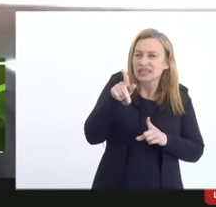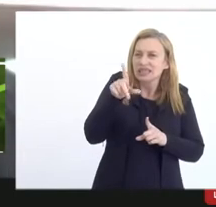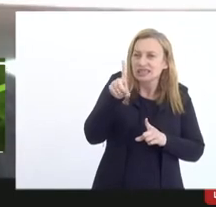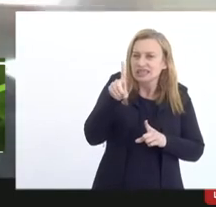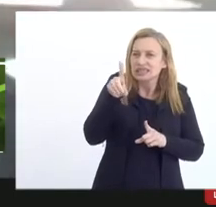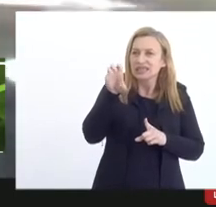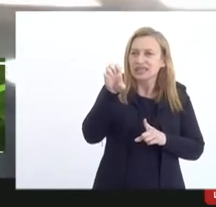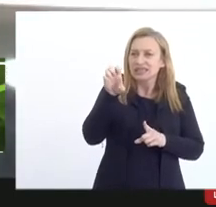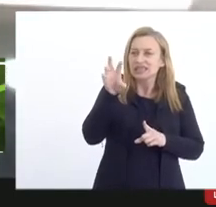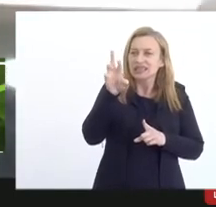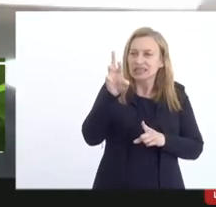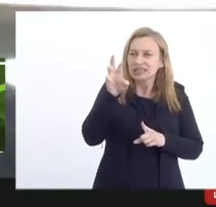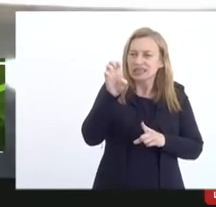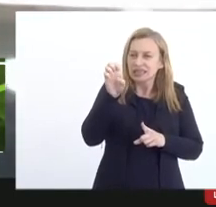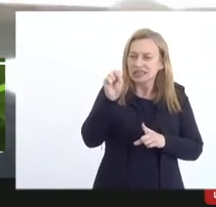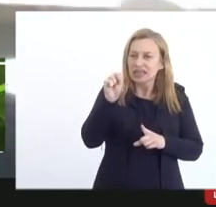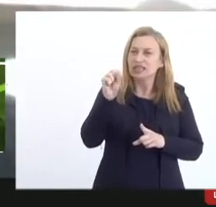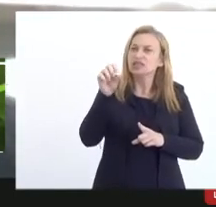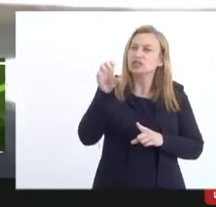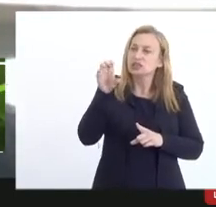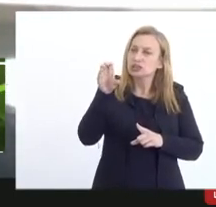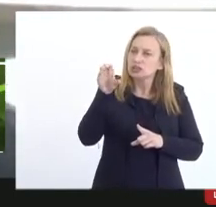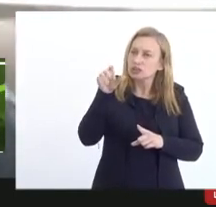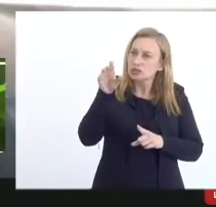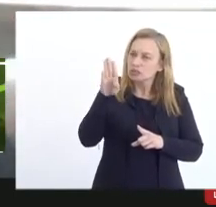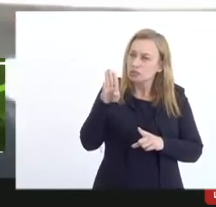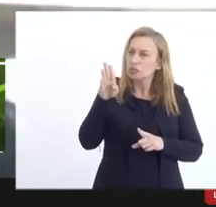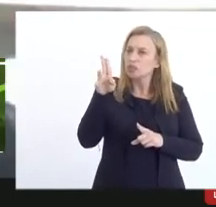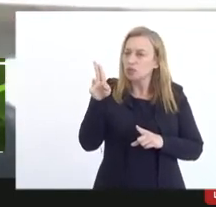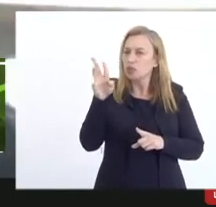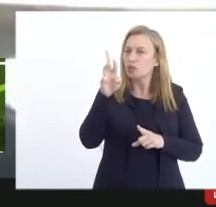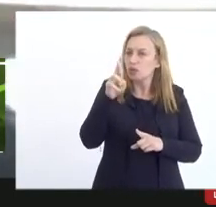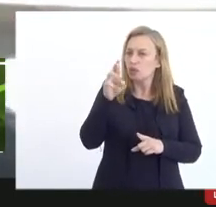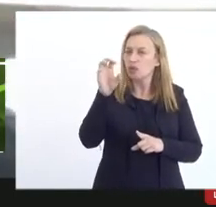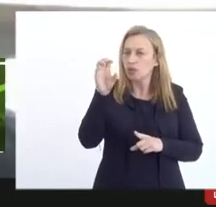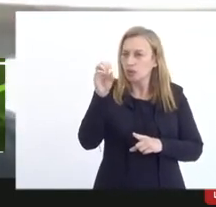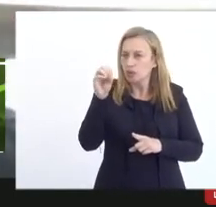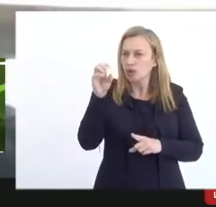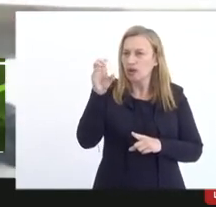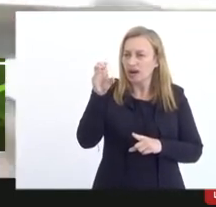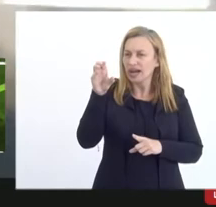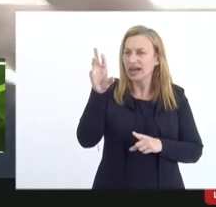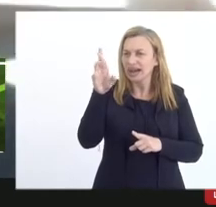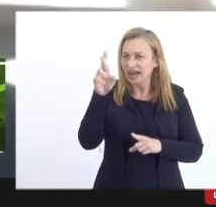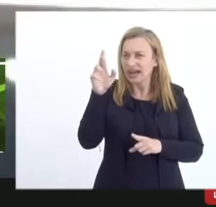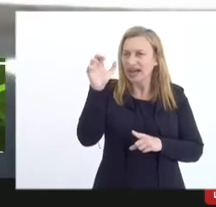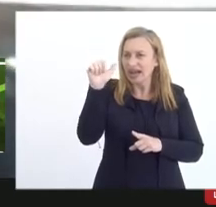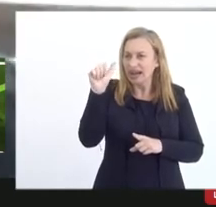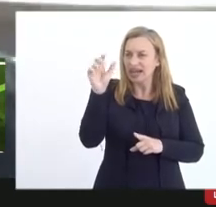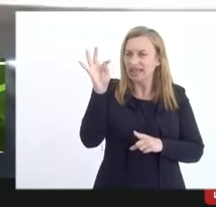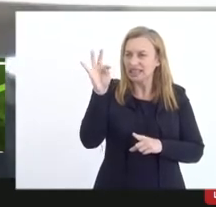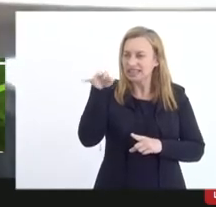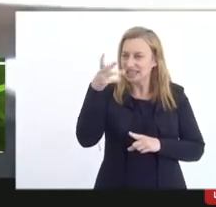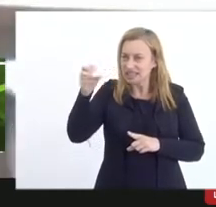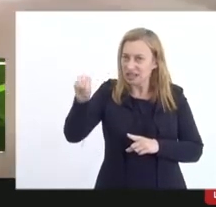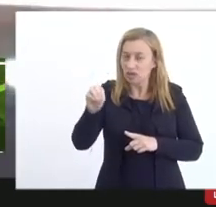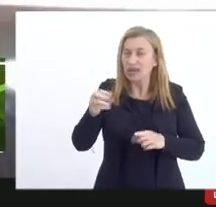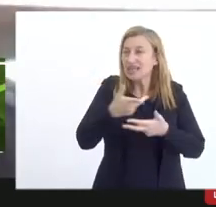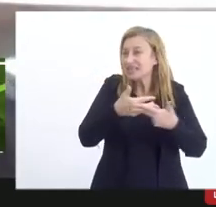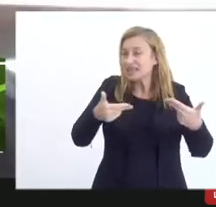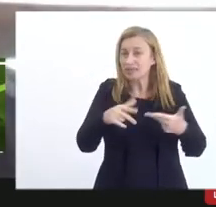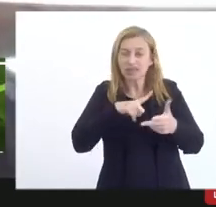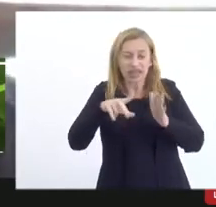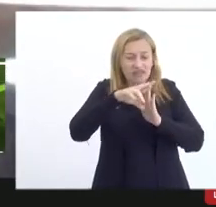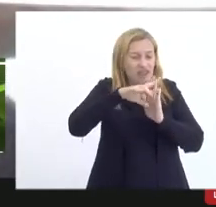porque via de regra ela está sempre carregada de um afrouxamento de regras e não é